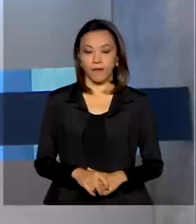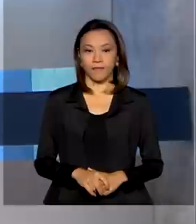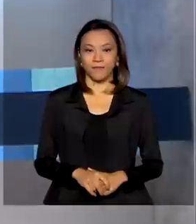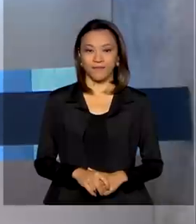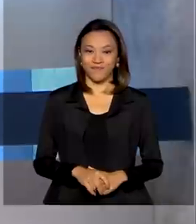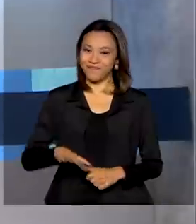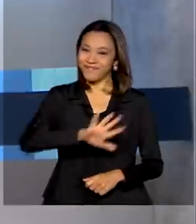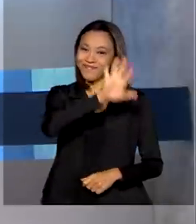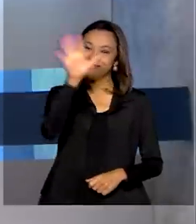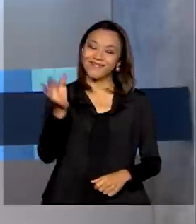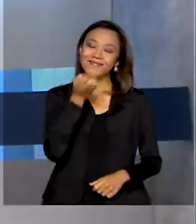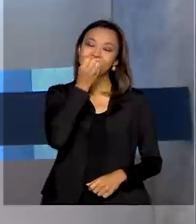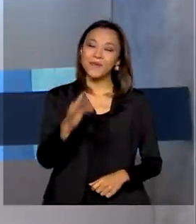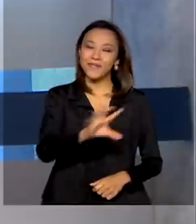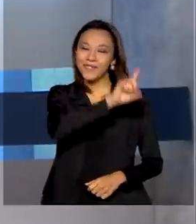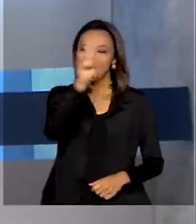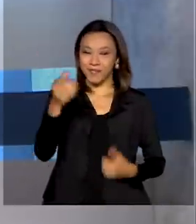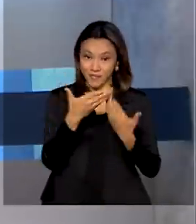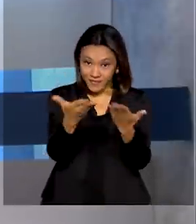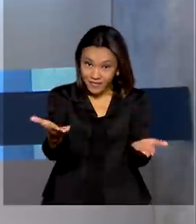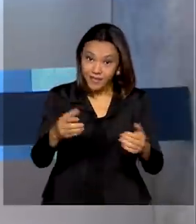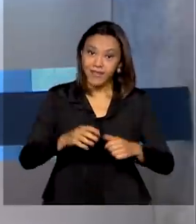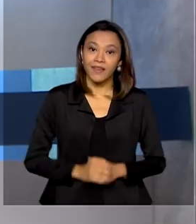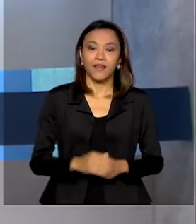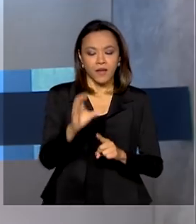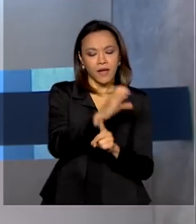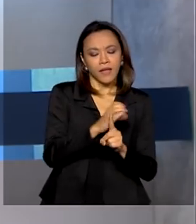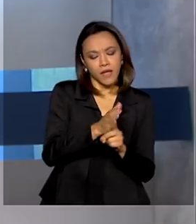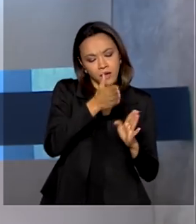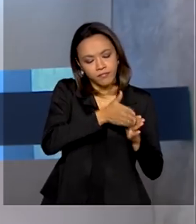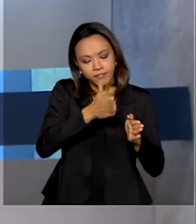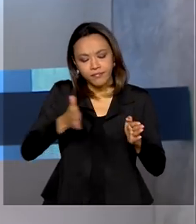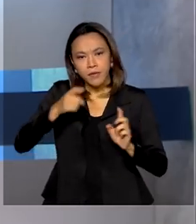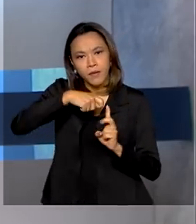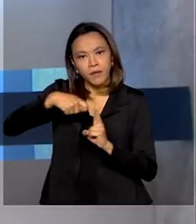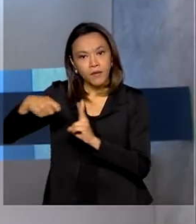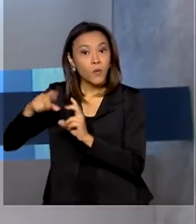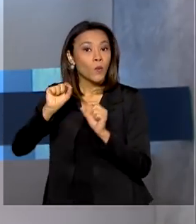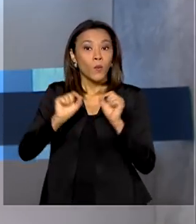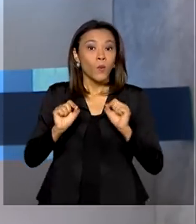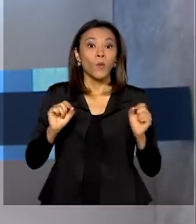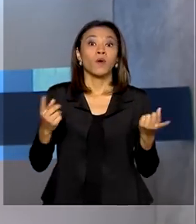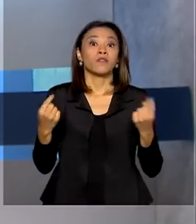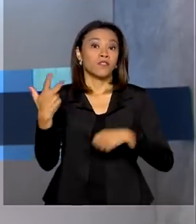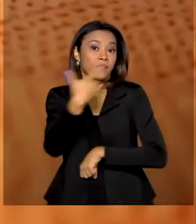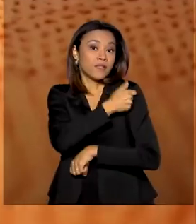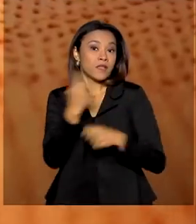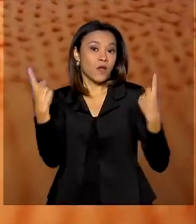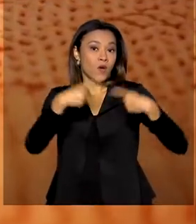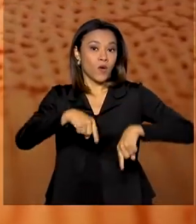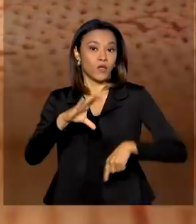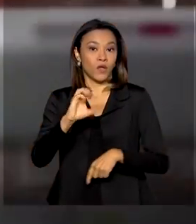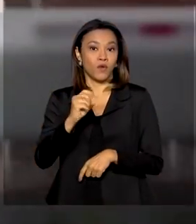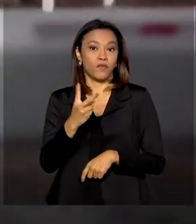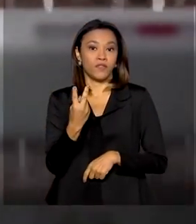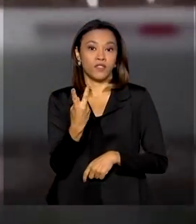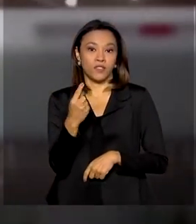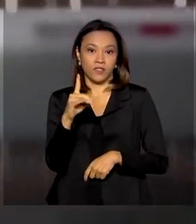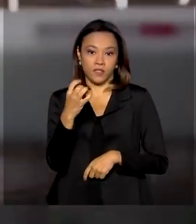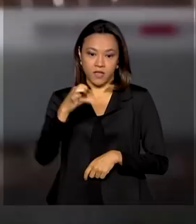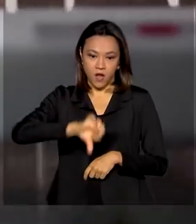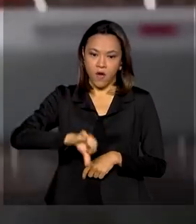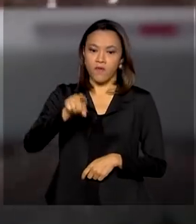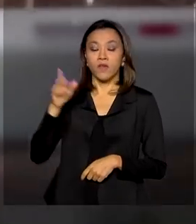Olá, muito bom dia pra você. Cronograma de vacinação contra a Covid-19. Ministro da Saúde